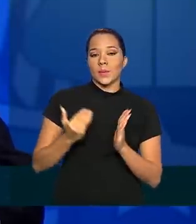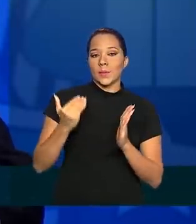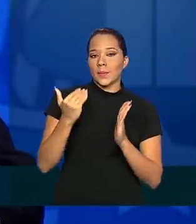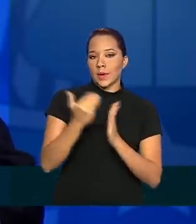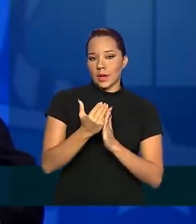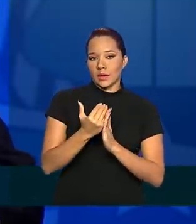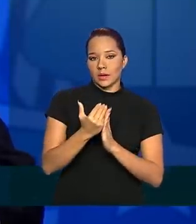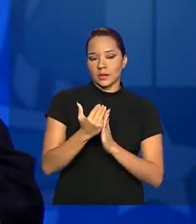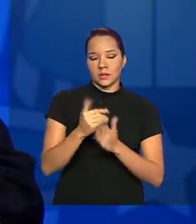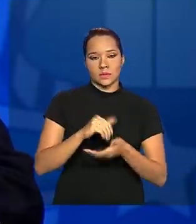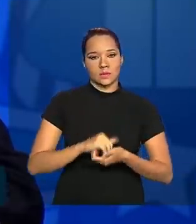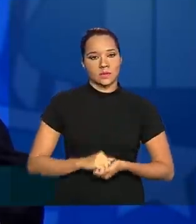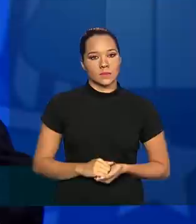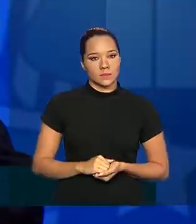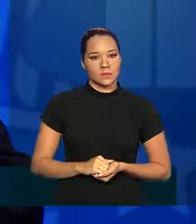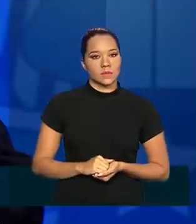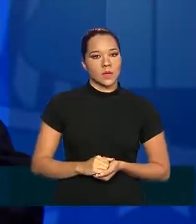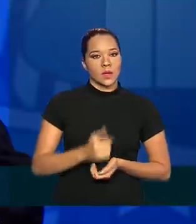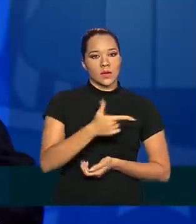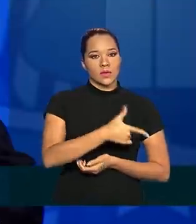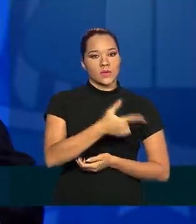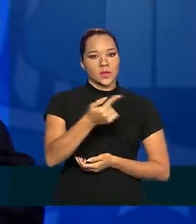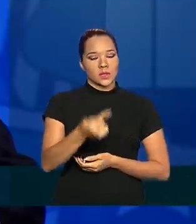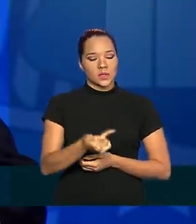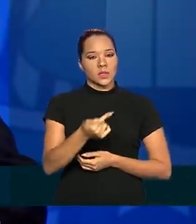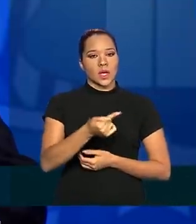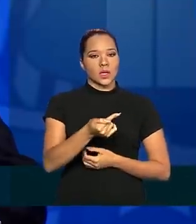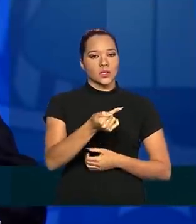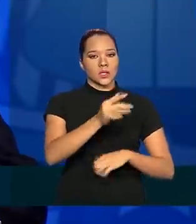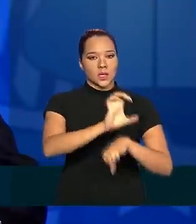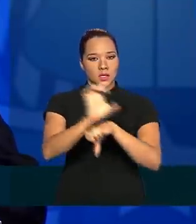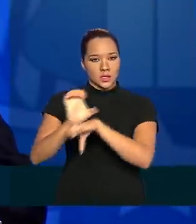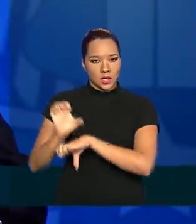as 27 unidades da federação.